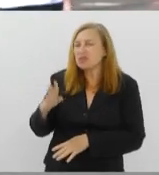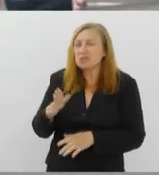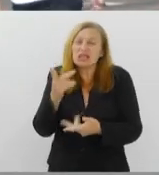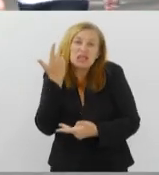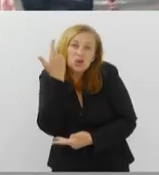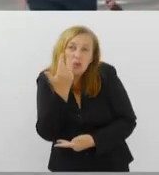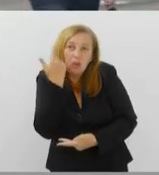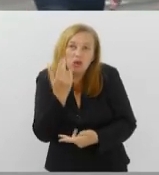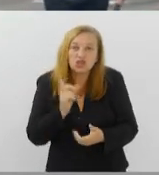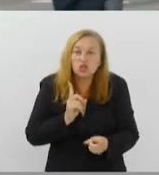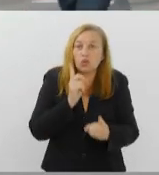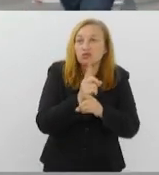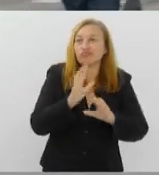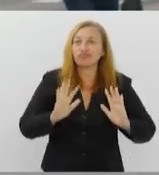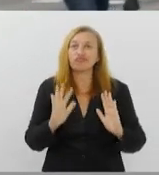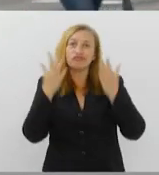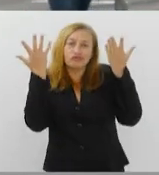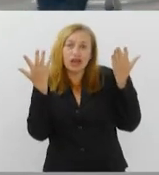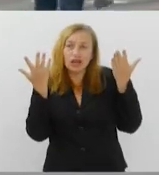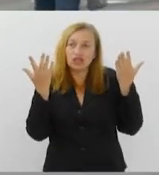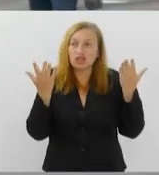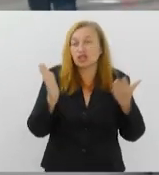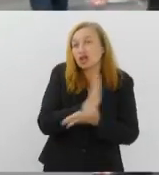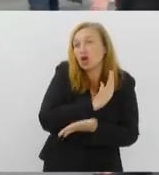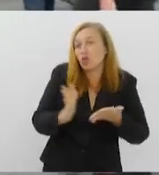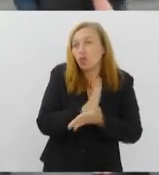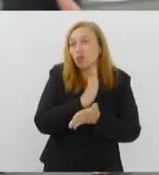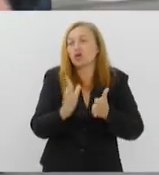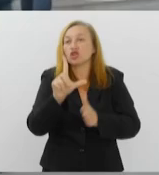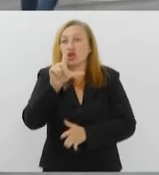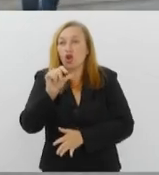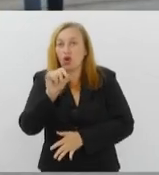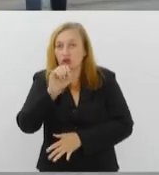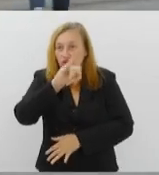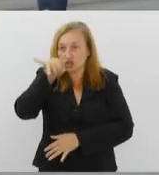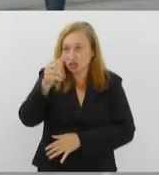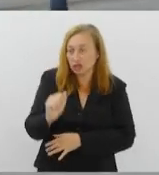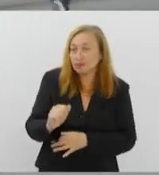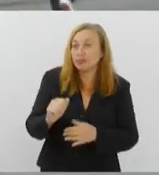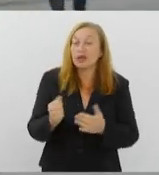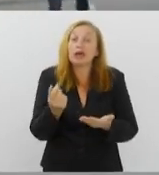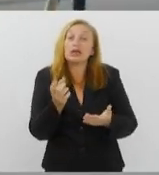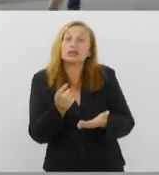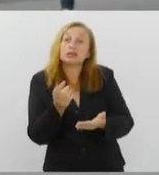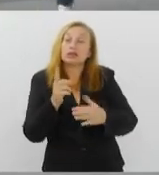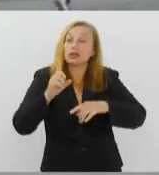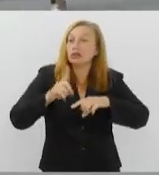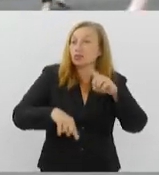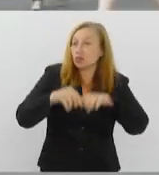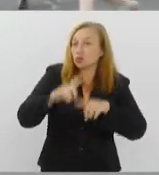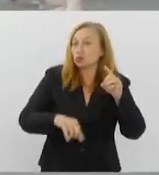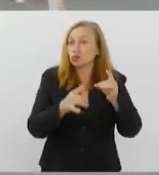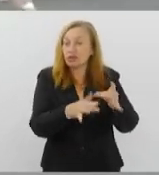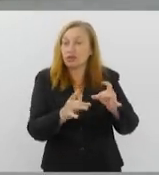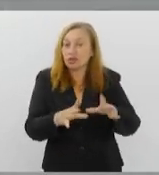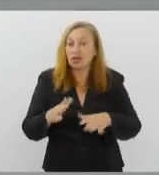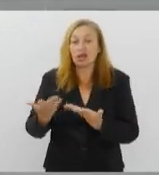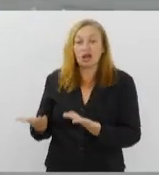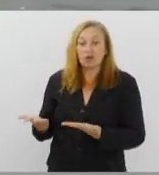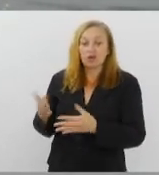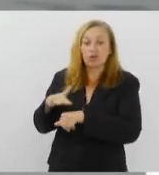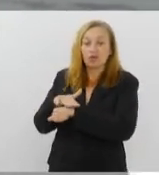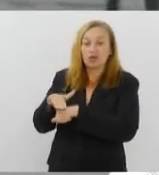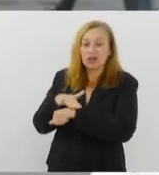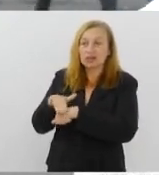em festas, casas noturnas e até em algumas lojas esses produtos à venda. Nós fomos conversar essa manhã com o Alfredo Skaff, que é consultor médico da